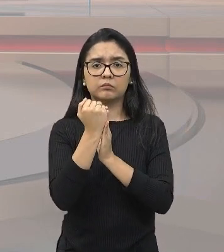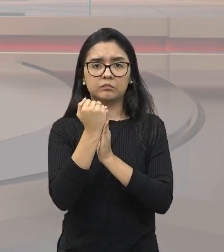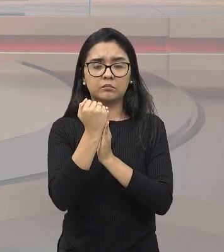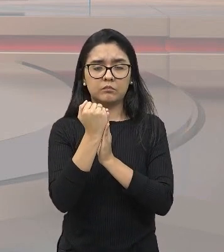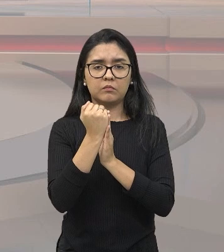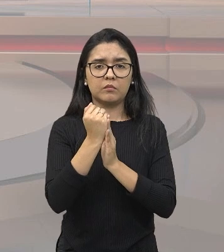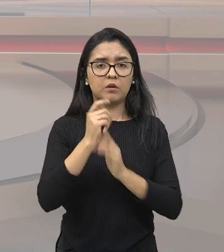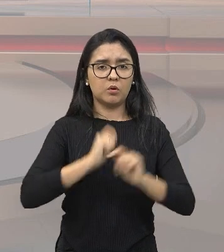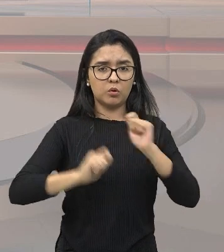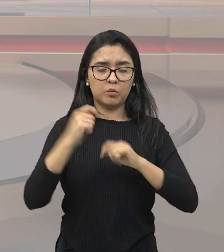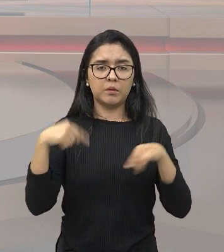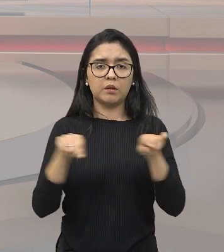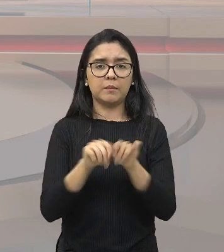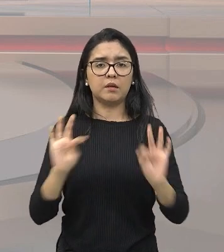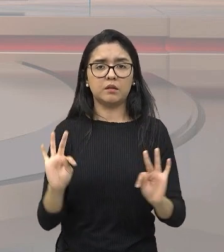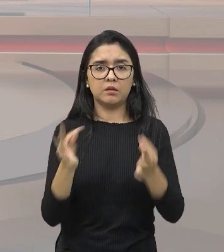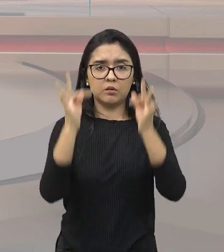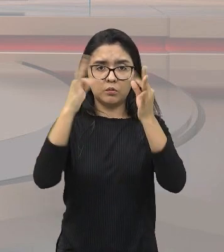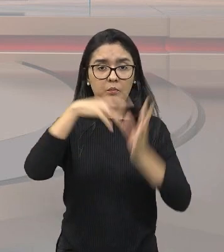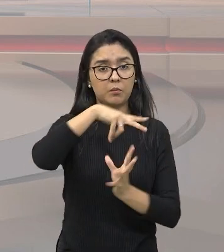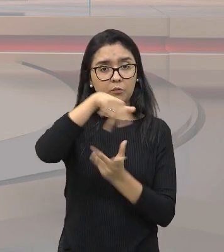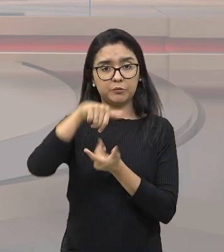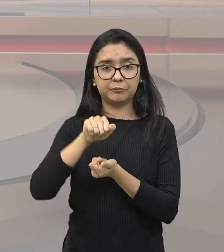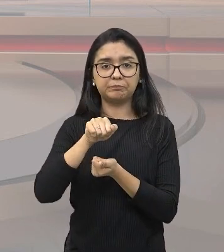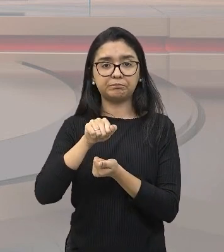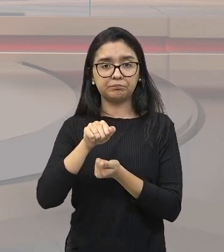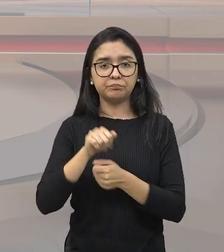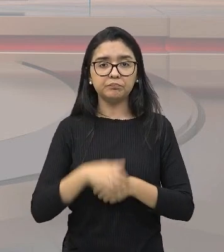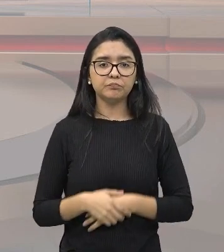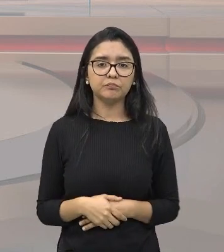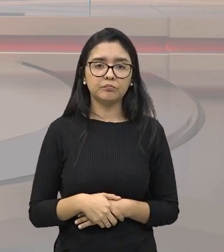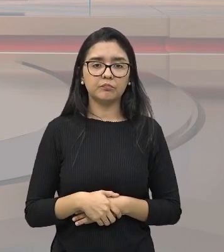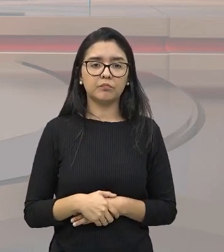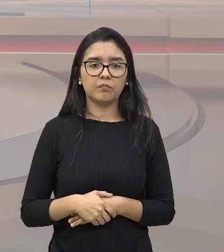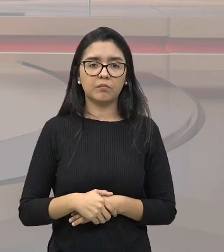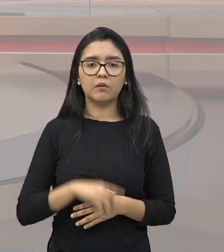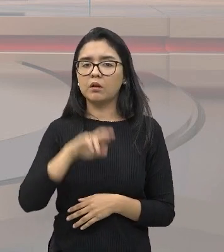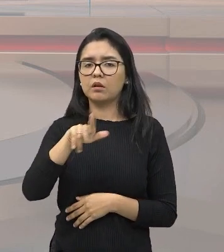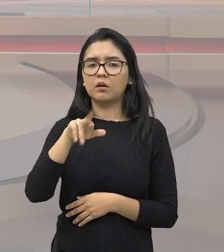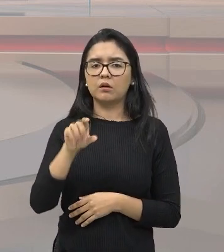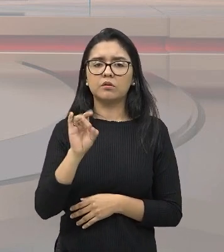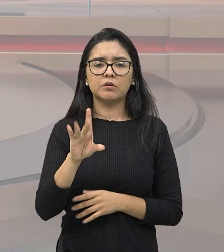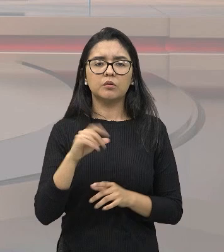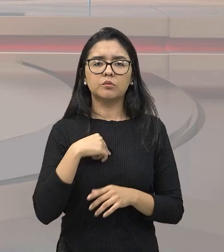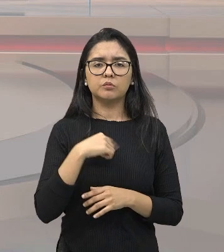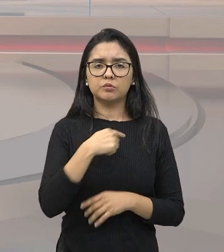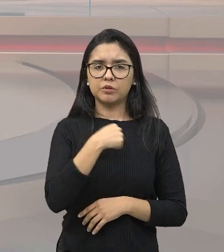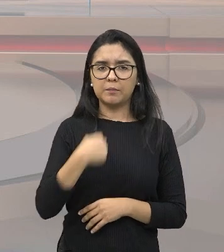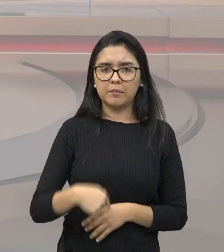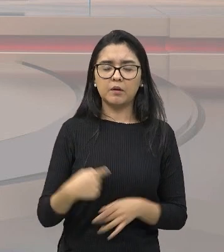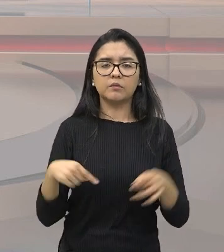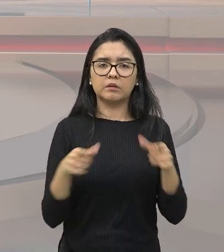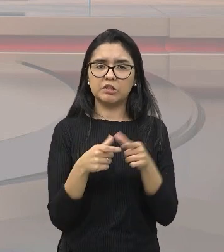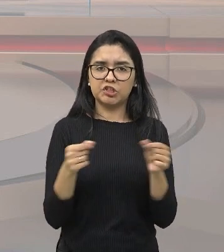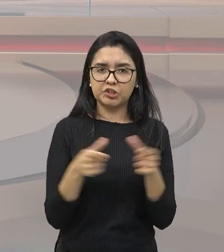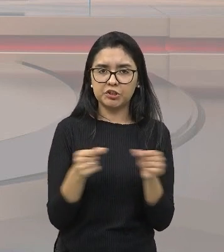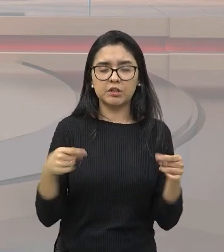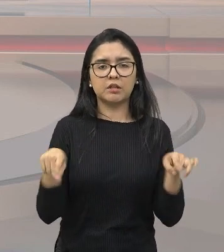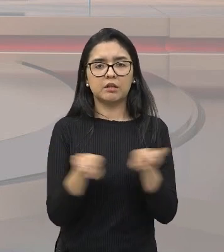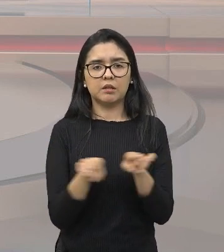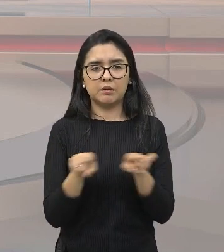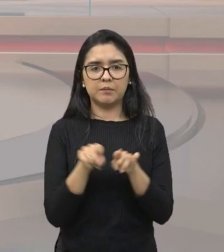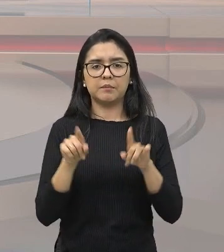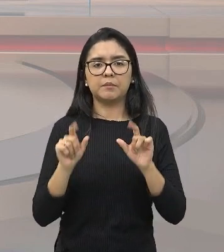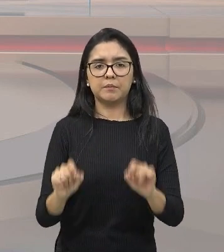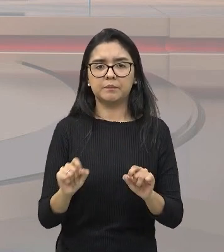tecnológicas do mundo. Tá bom? Não só o Japão, como também a China agora tá disputando e quem